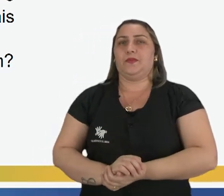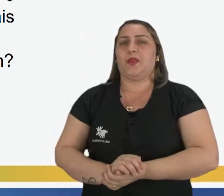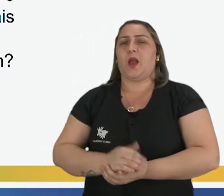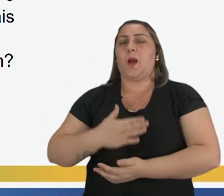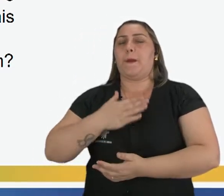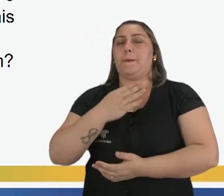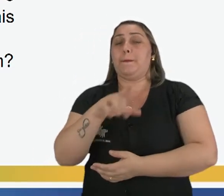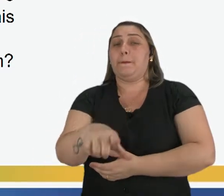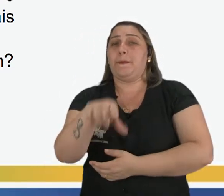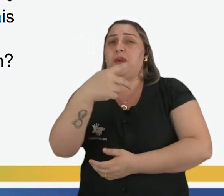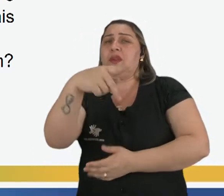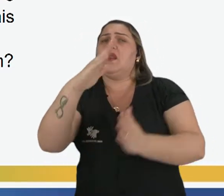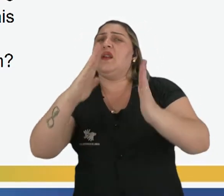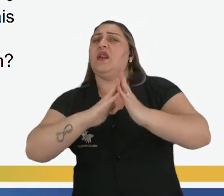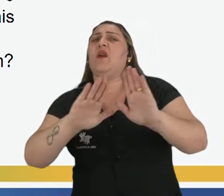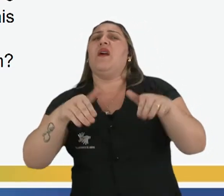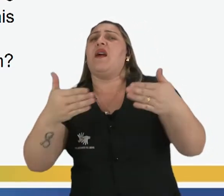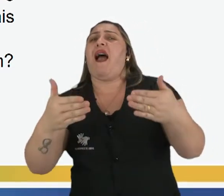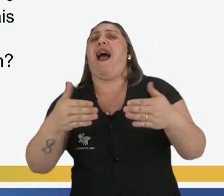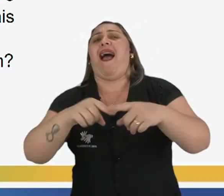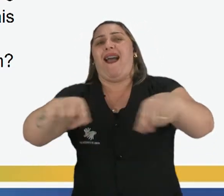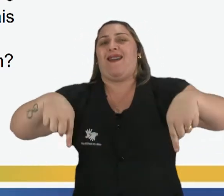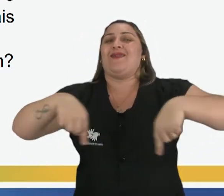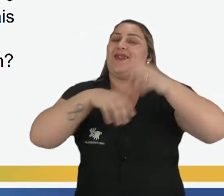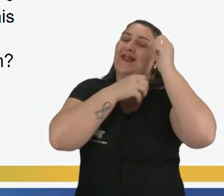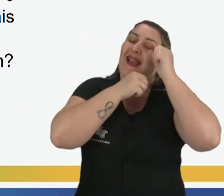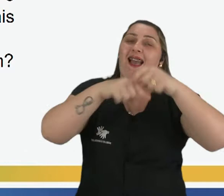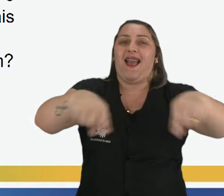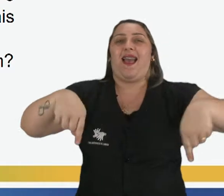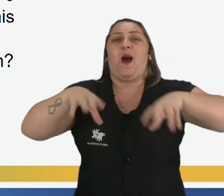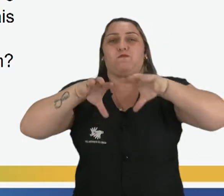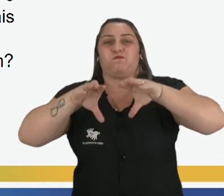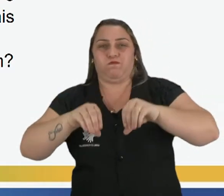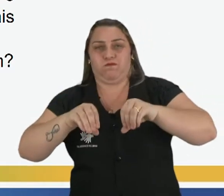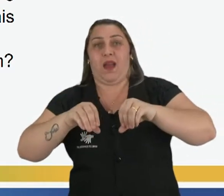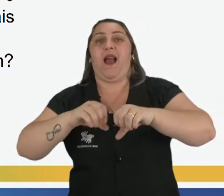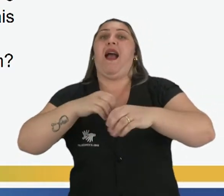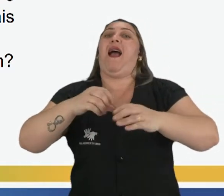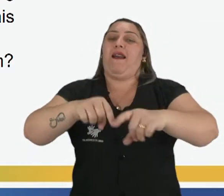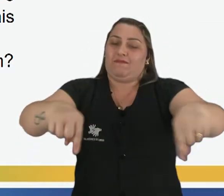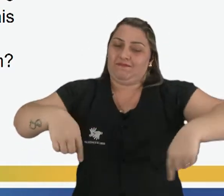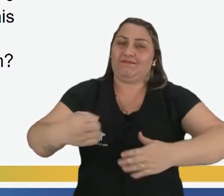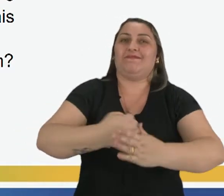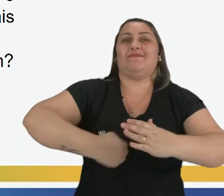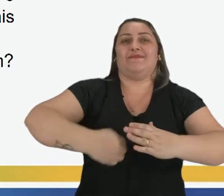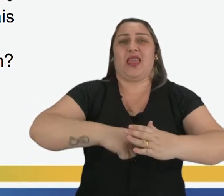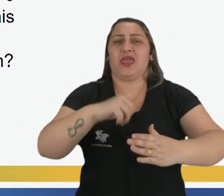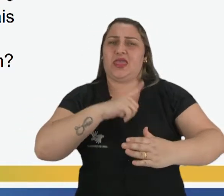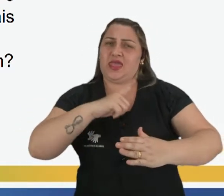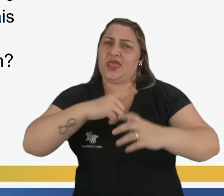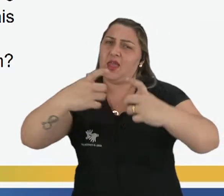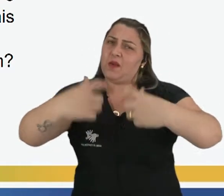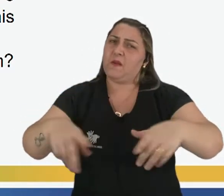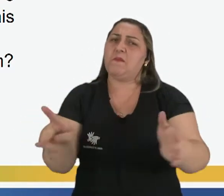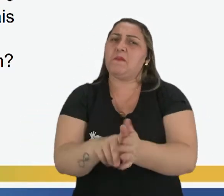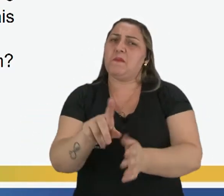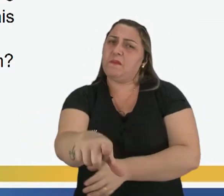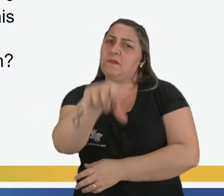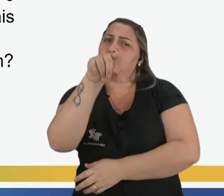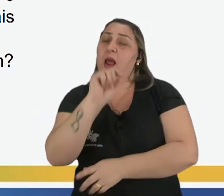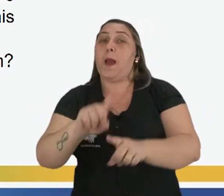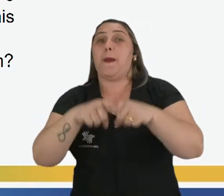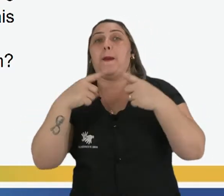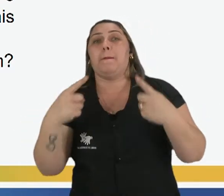preferido da sua casa? Ah, é o quarto. Ah, é a sala. Ah, é a cozinha. Você tem um ambiente que você prefere.